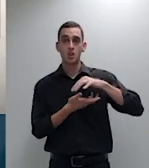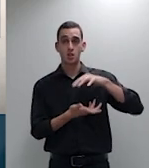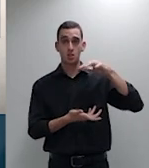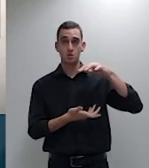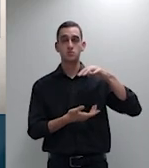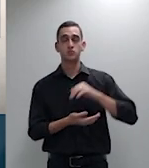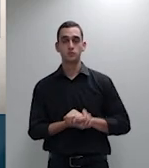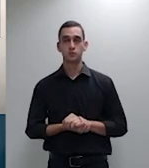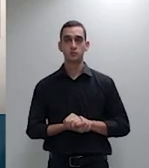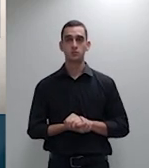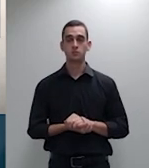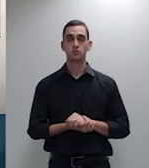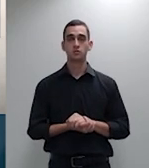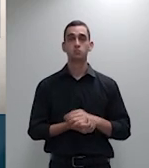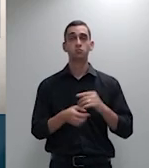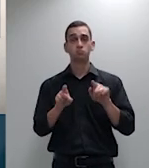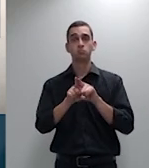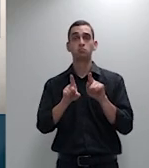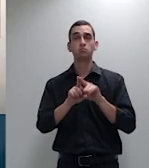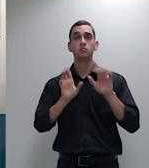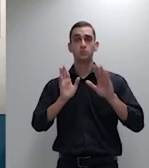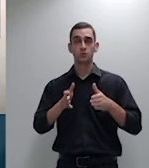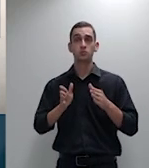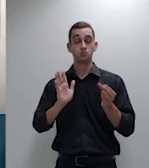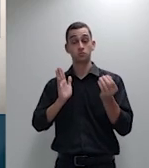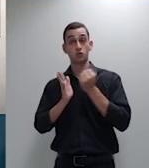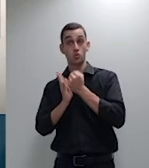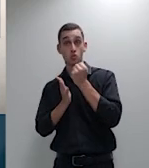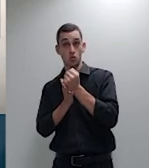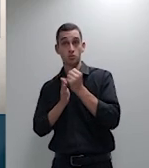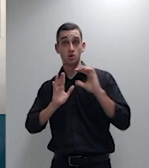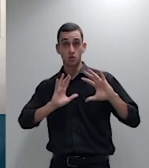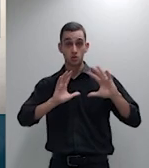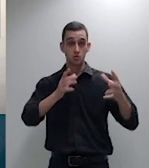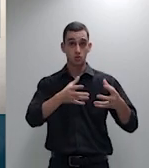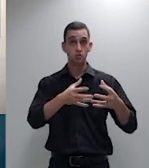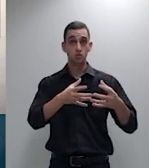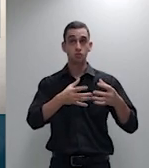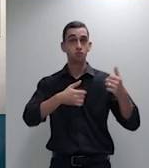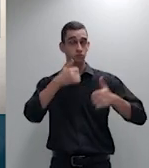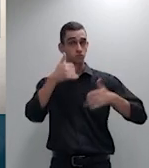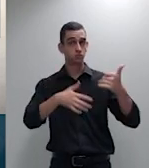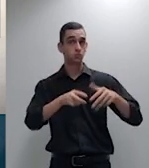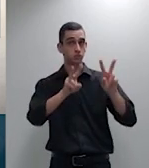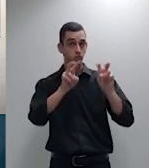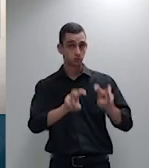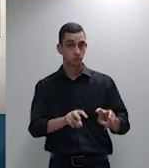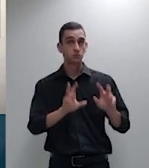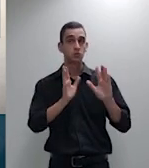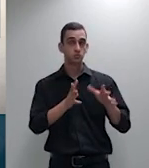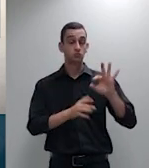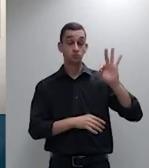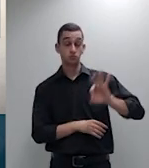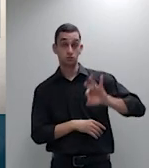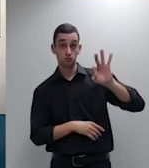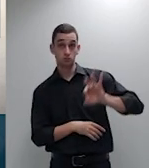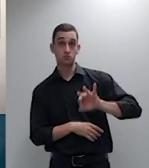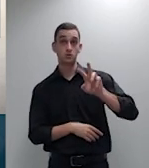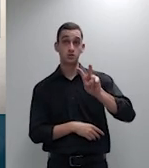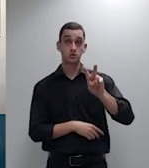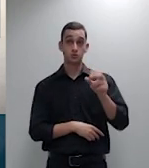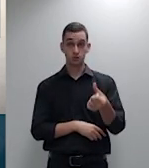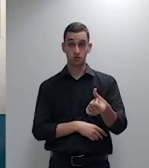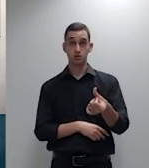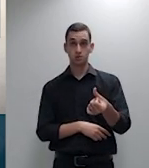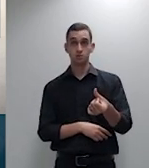expressamente prevista no contrato coletivo a destacar que o percentual era 56% mas em